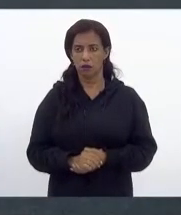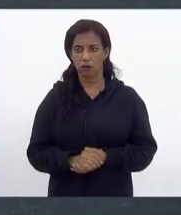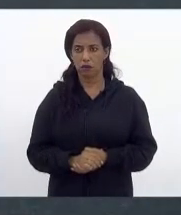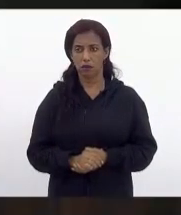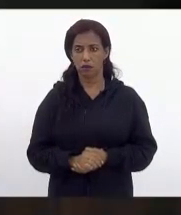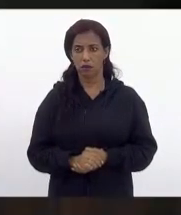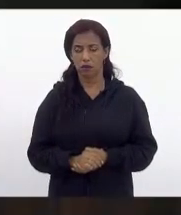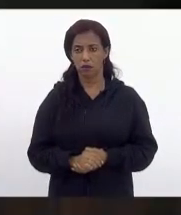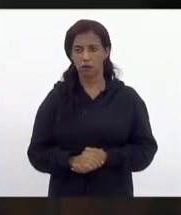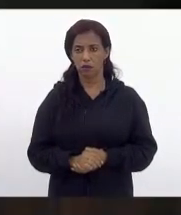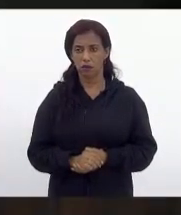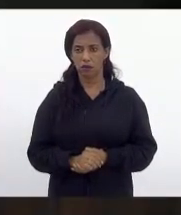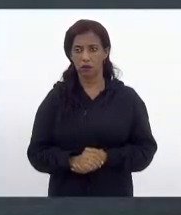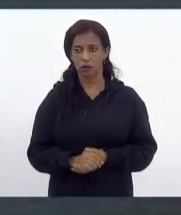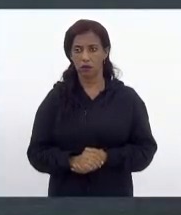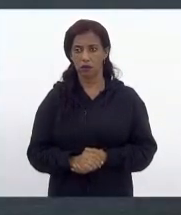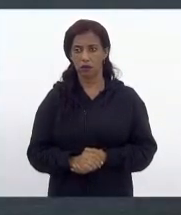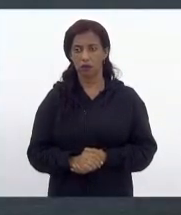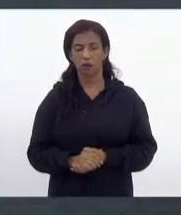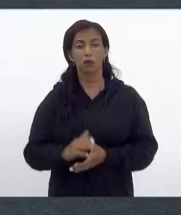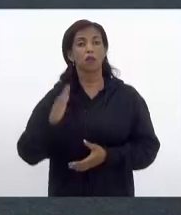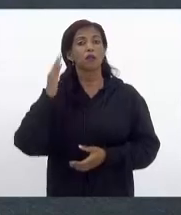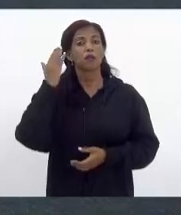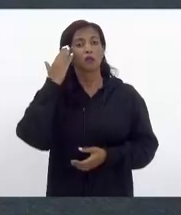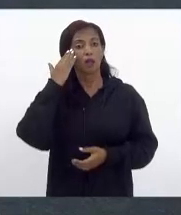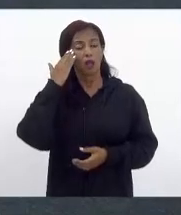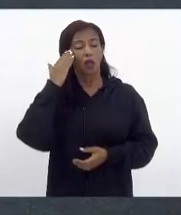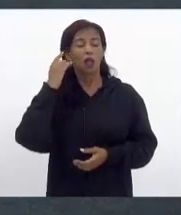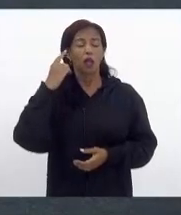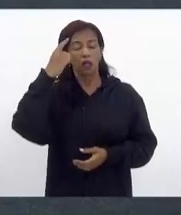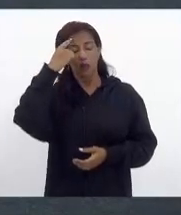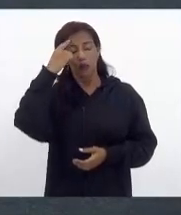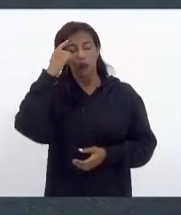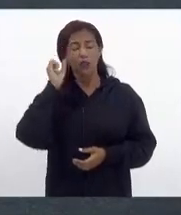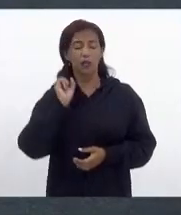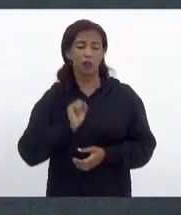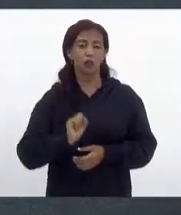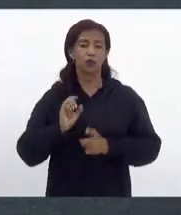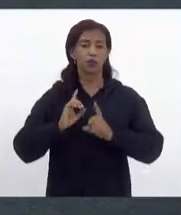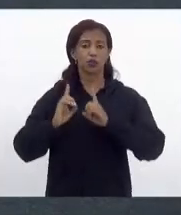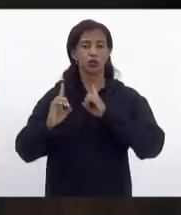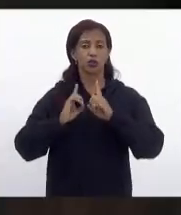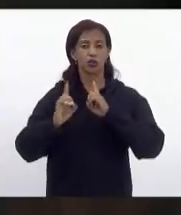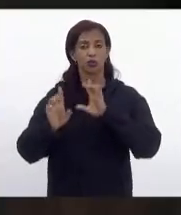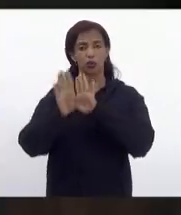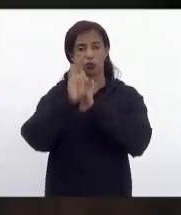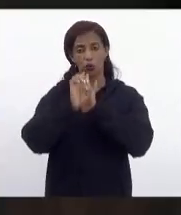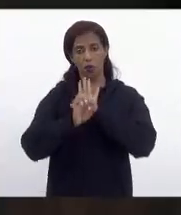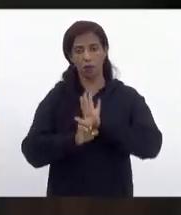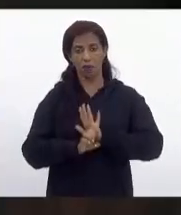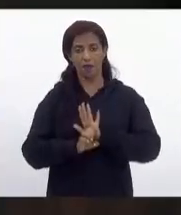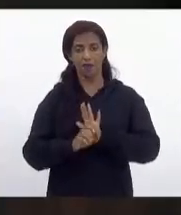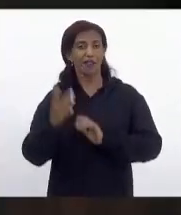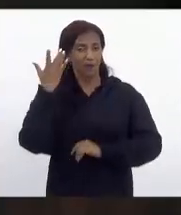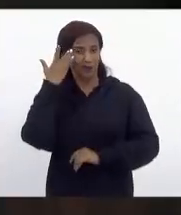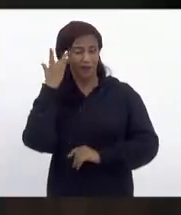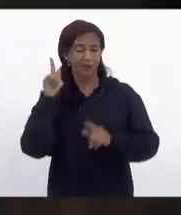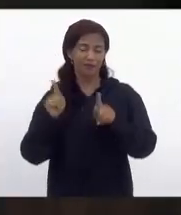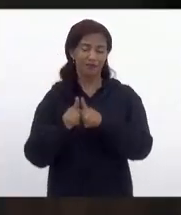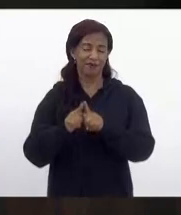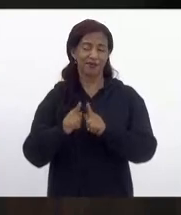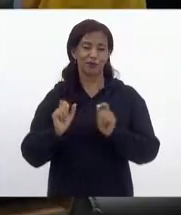Depois... Pois não, deputado. Eu achei que era possível discutir enquanto ainda estava no recebimento de emendas. Eu também. Eu também achei que podia, deputado.